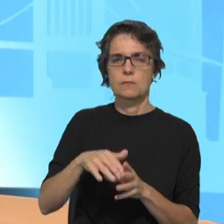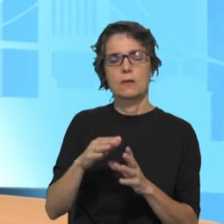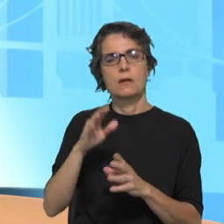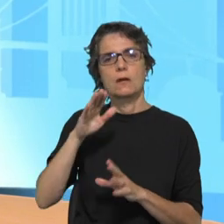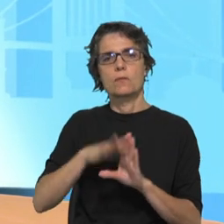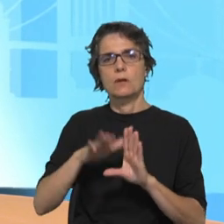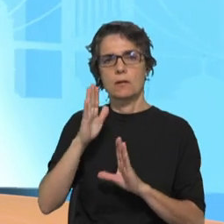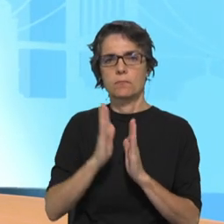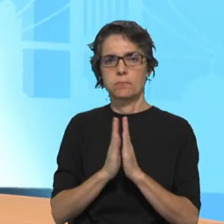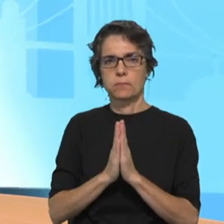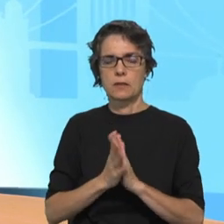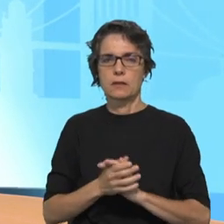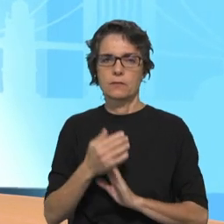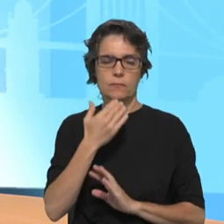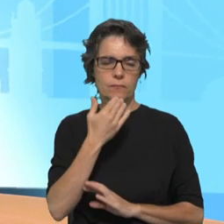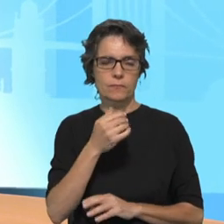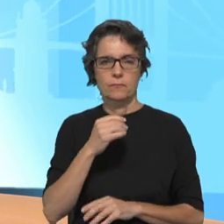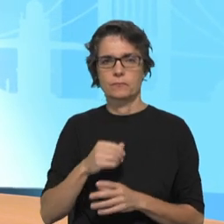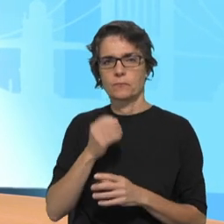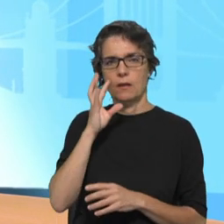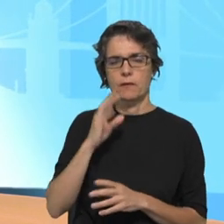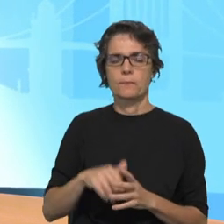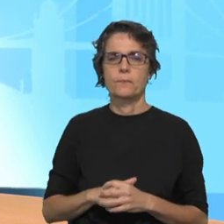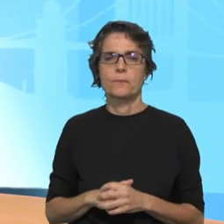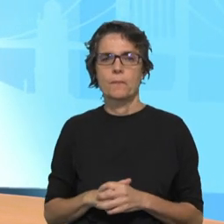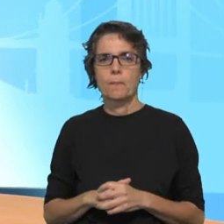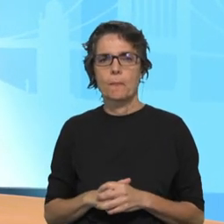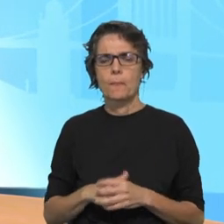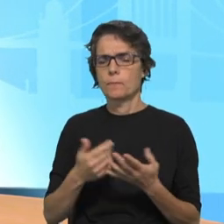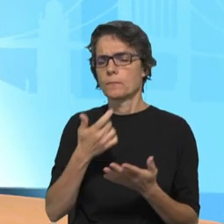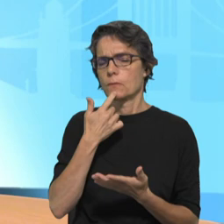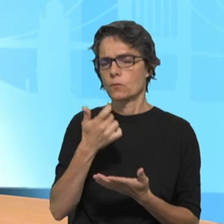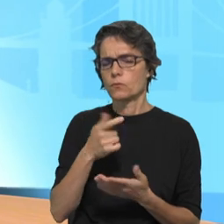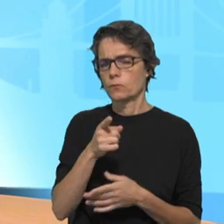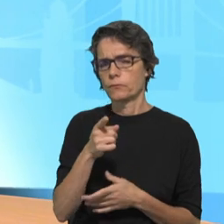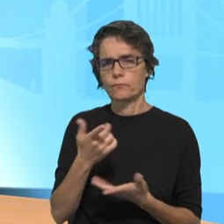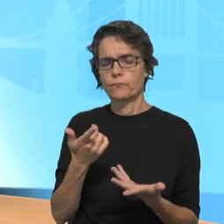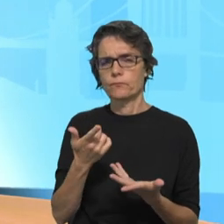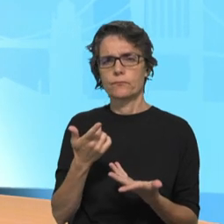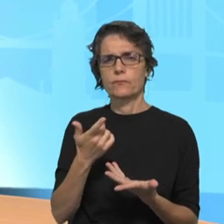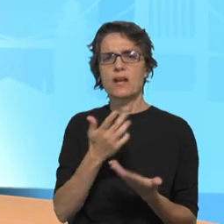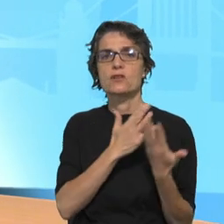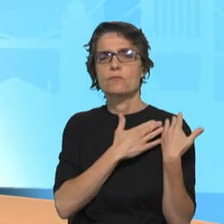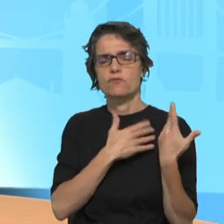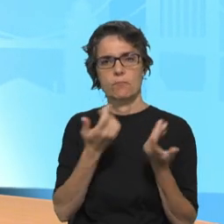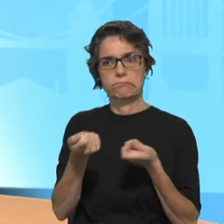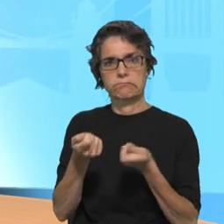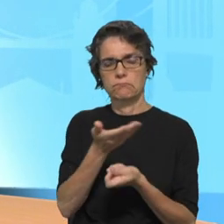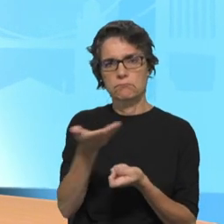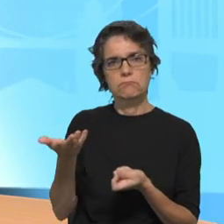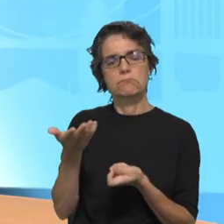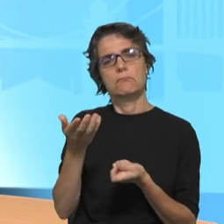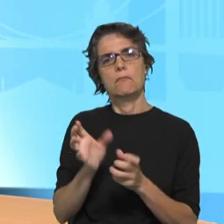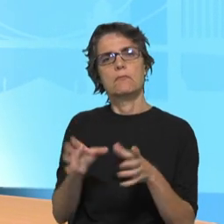Eclésia. Que responsabilidade é esta de dinamizar, de coordenar, de estar na equipa nacional, na